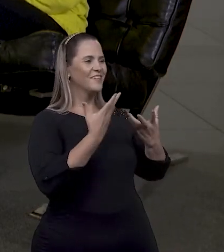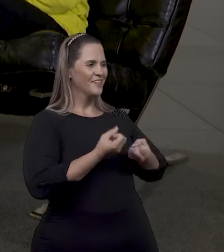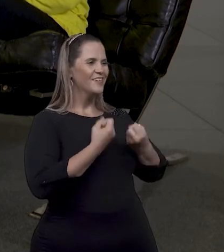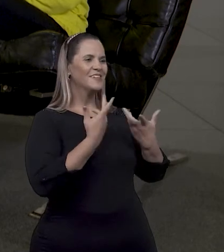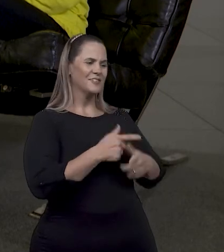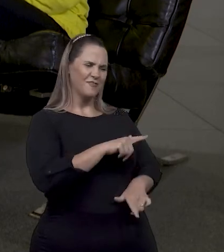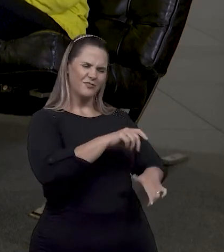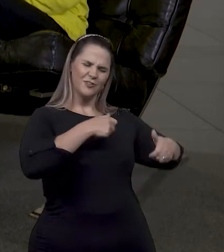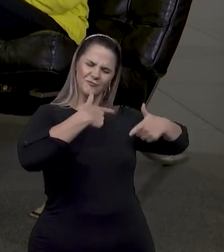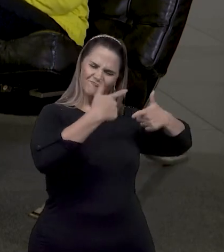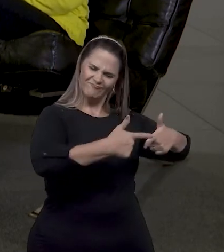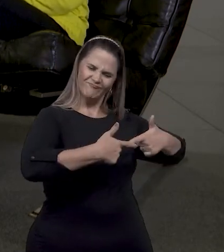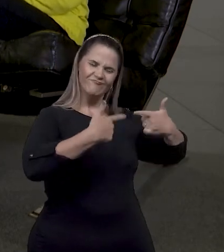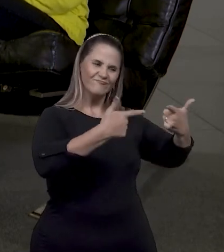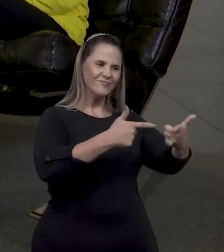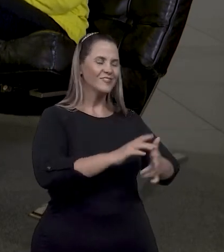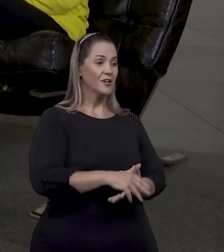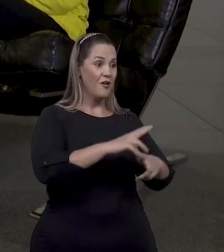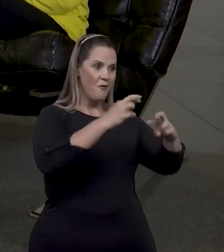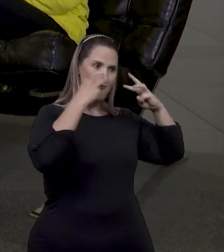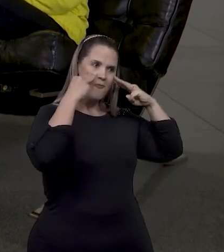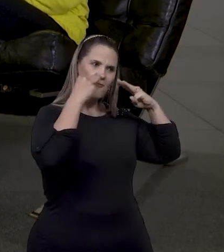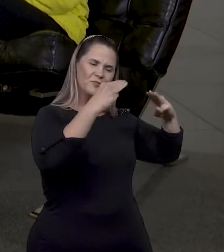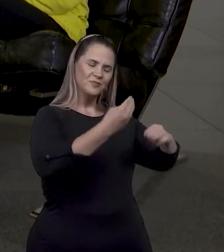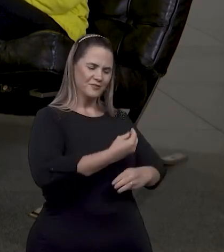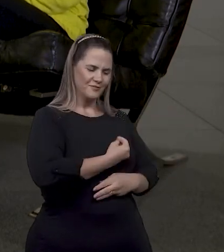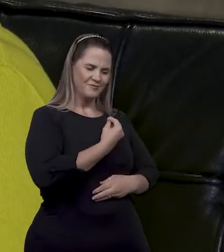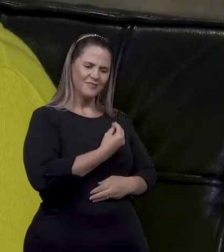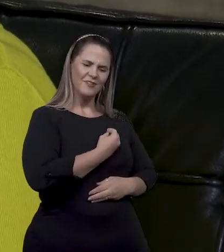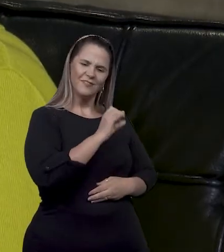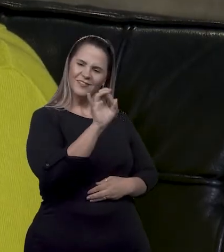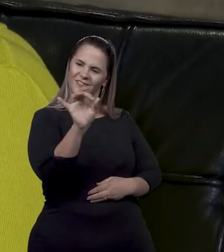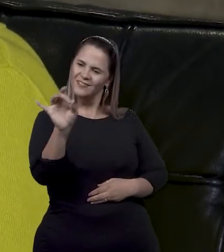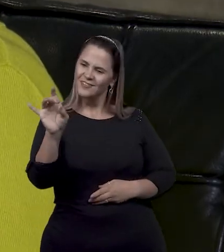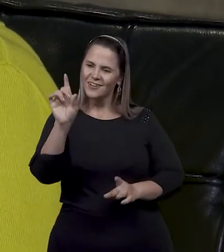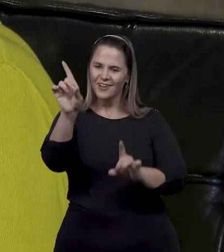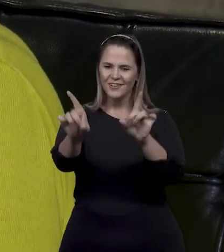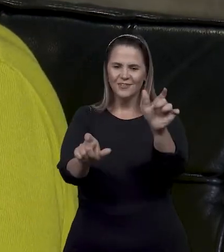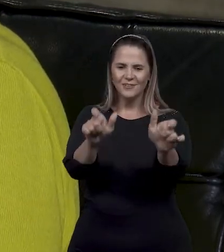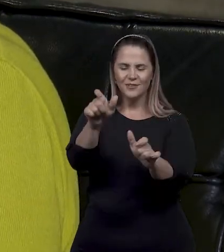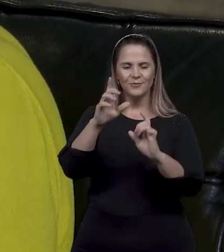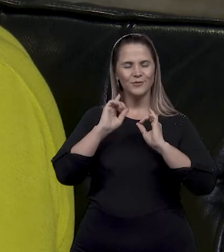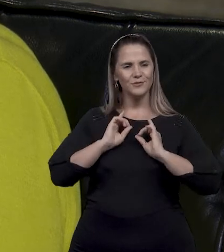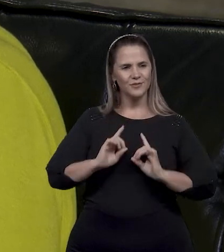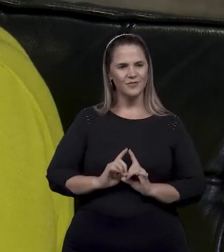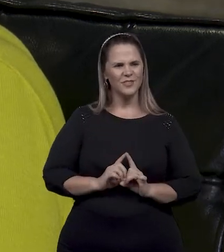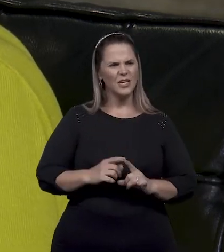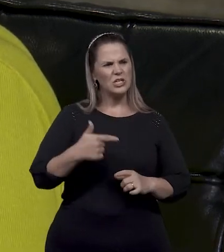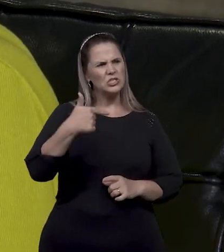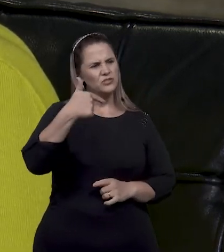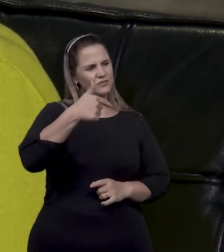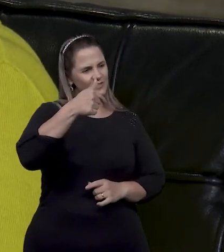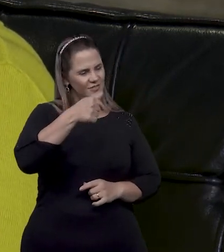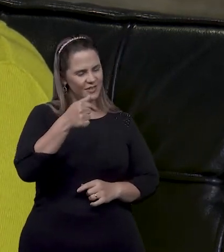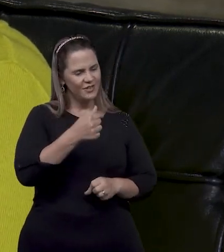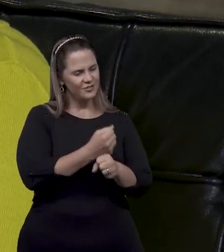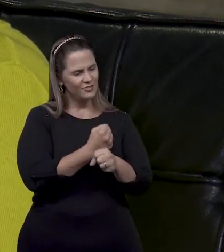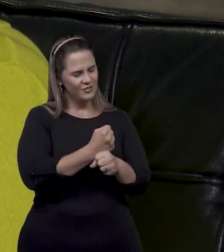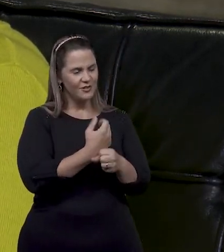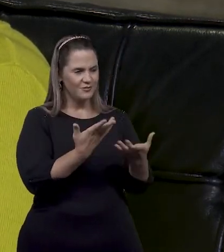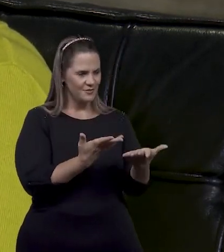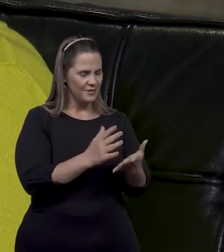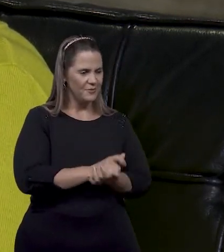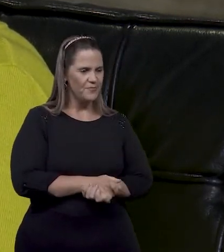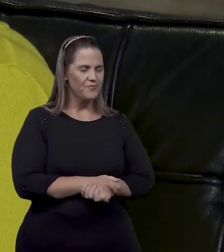incansável. Você tomou como missão de vida nesses mais de 27 anos, não é isso? Isso.